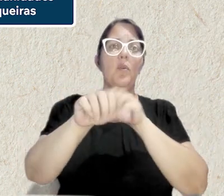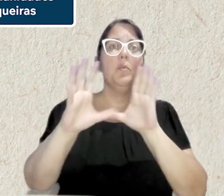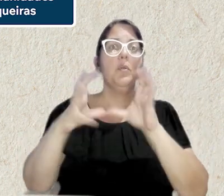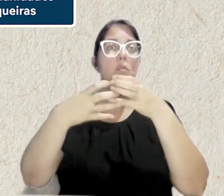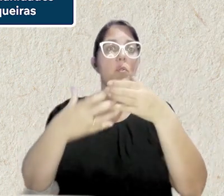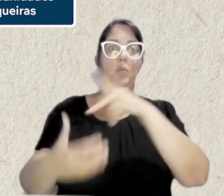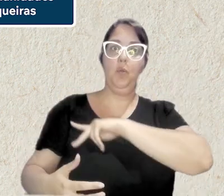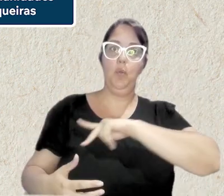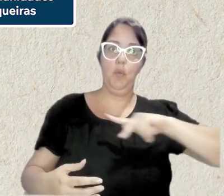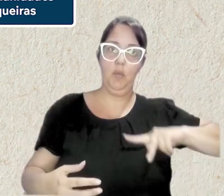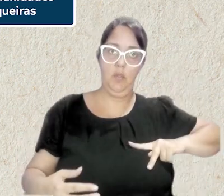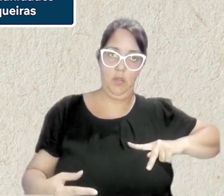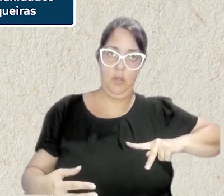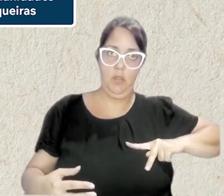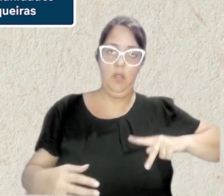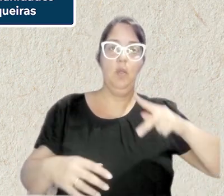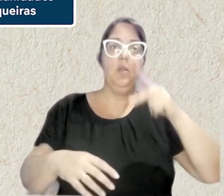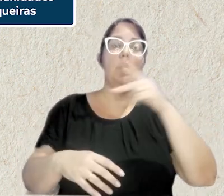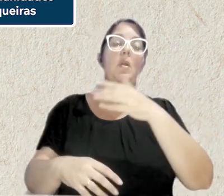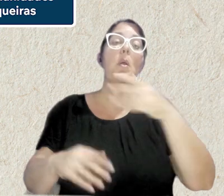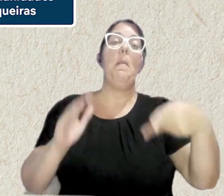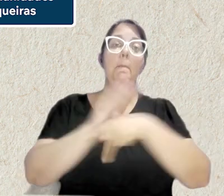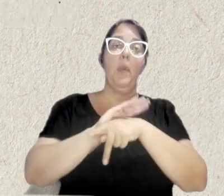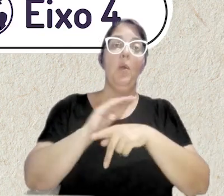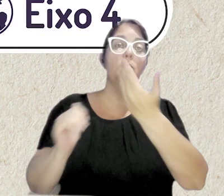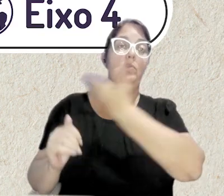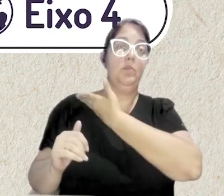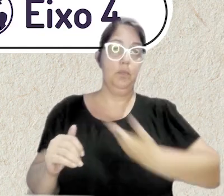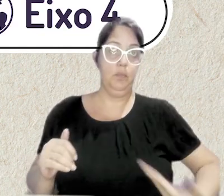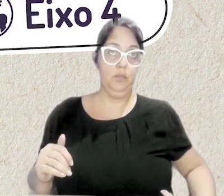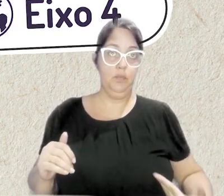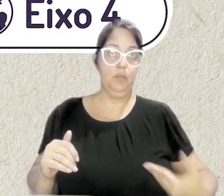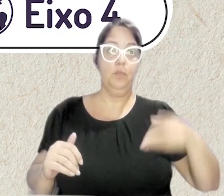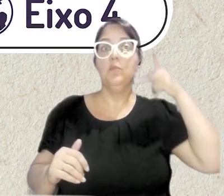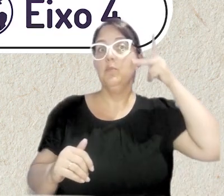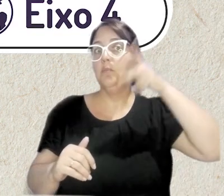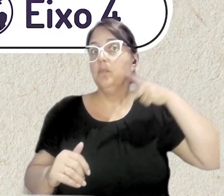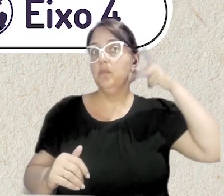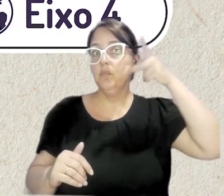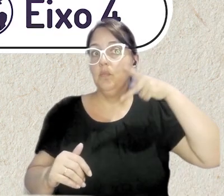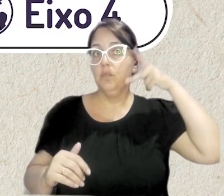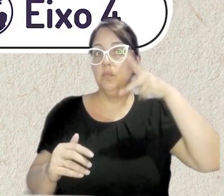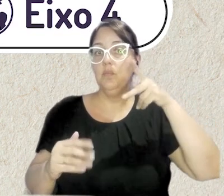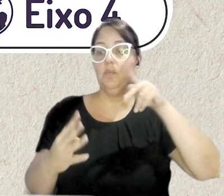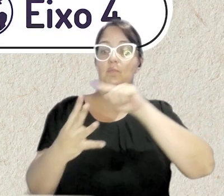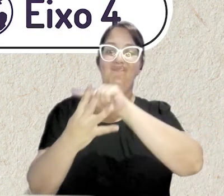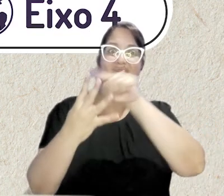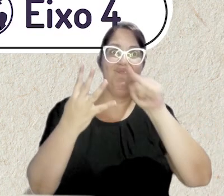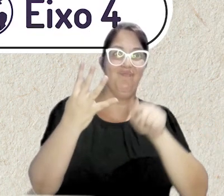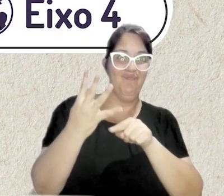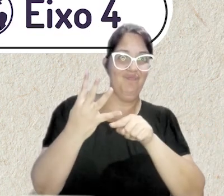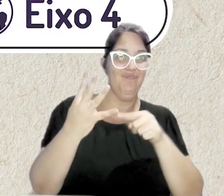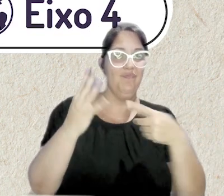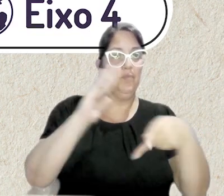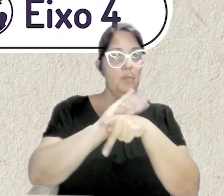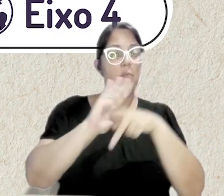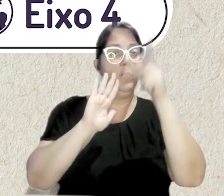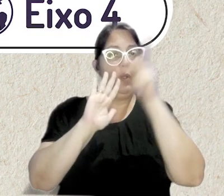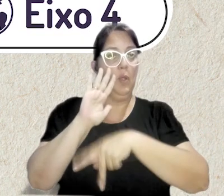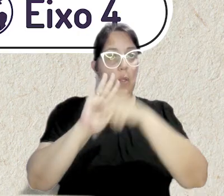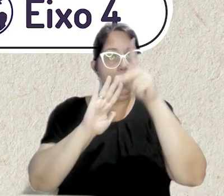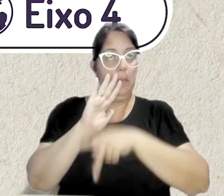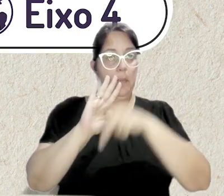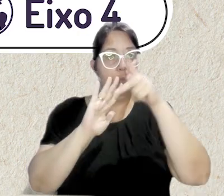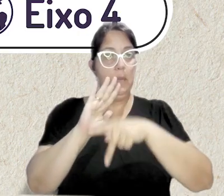de apoio ao planejamento de políticas públicas. Por meio desses eixos, indicados para a composição do Plano